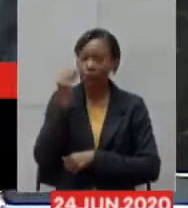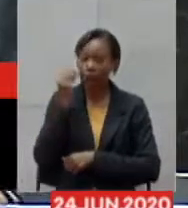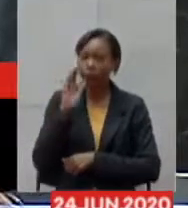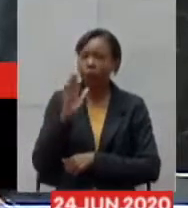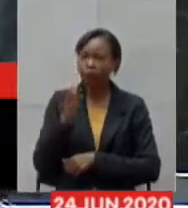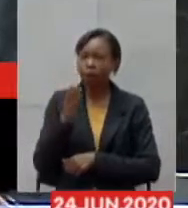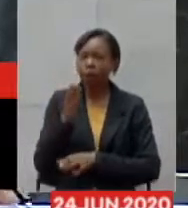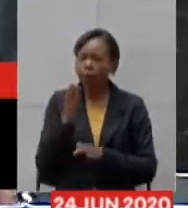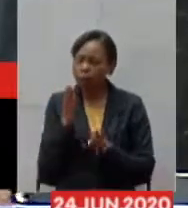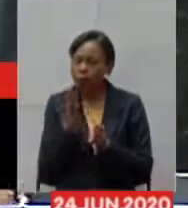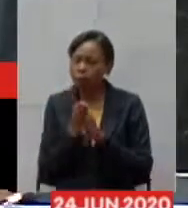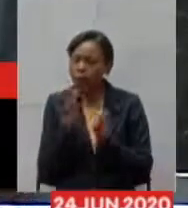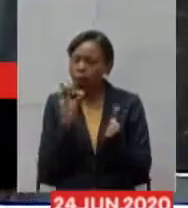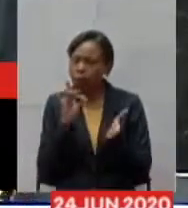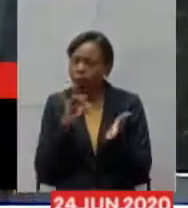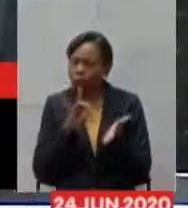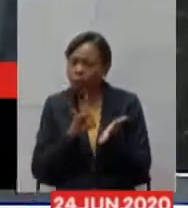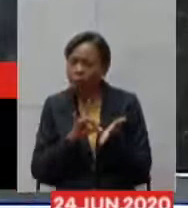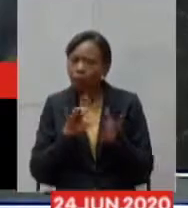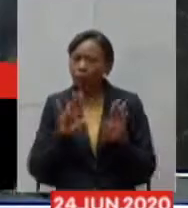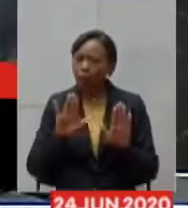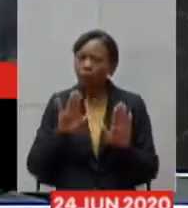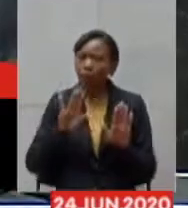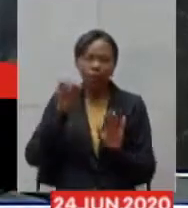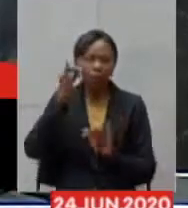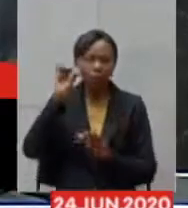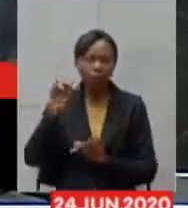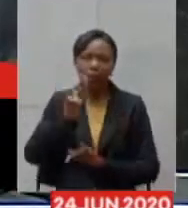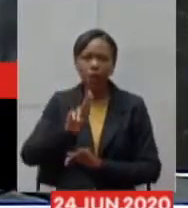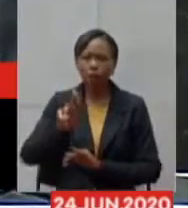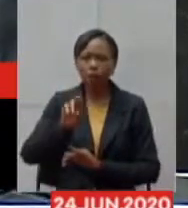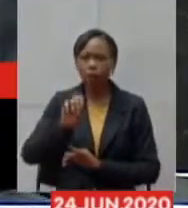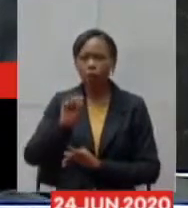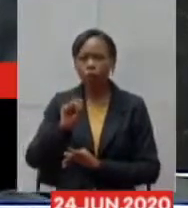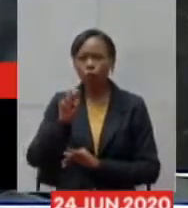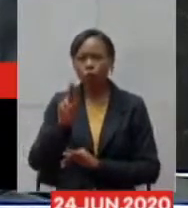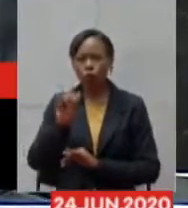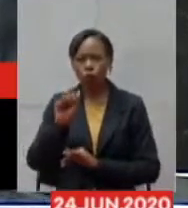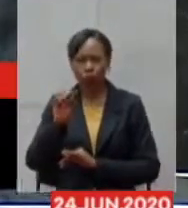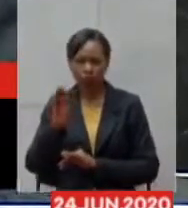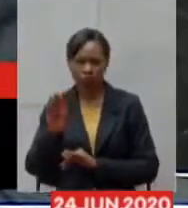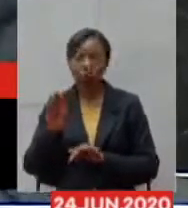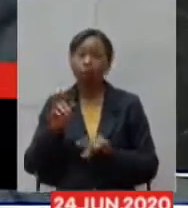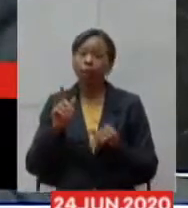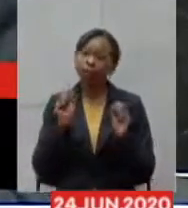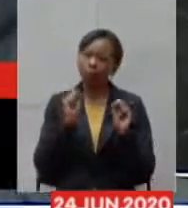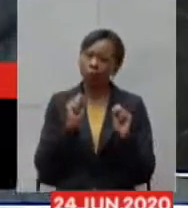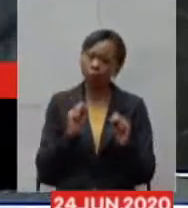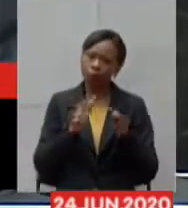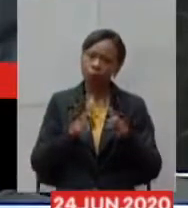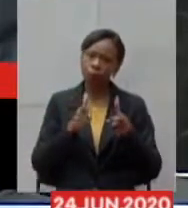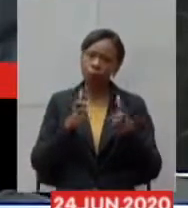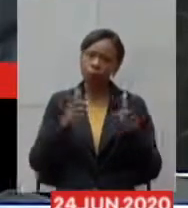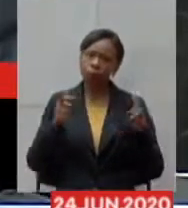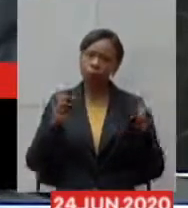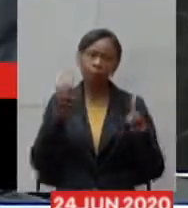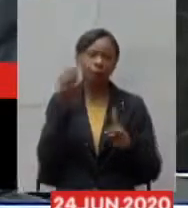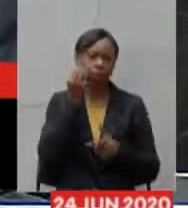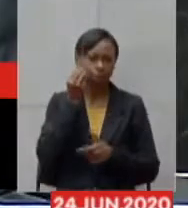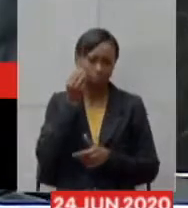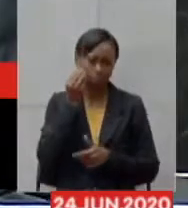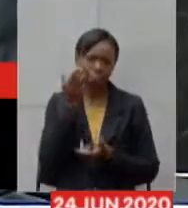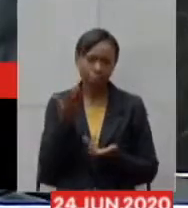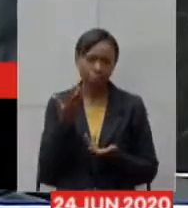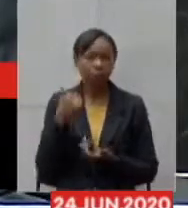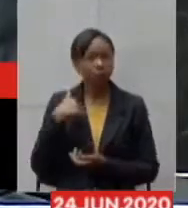não precisemos usar o SUAB e aí sim nós possamos ampliar consideravelmente a testagem e